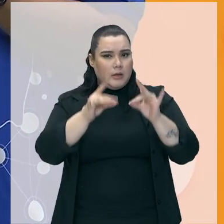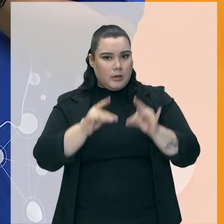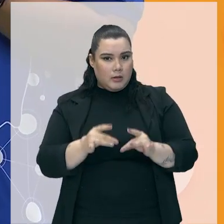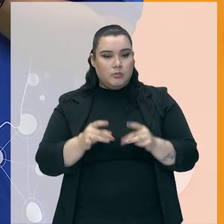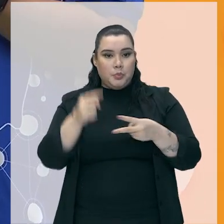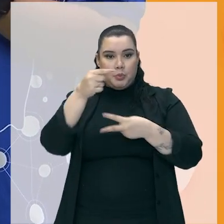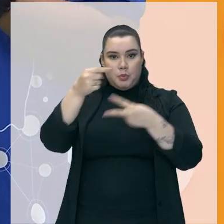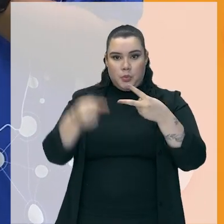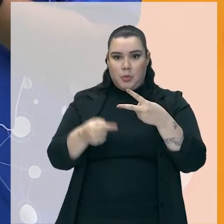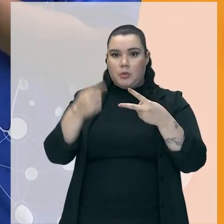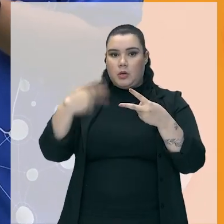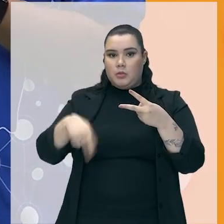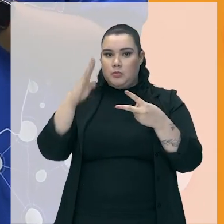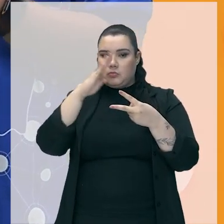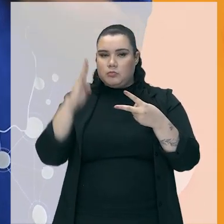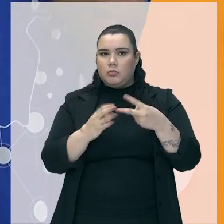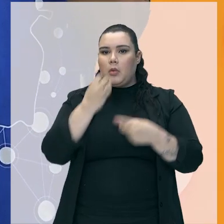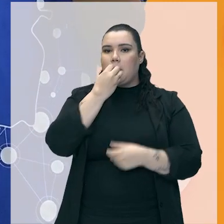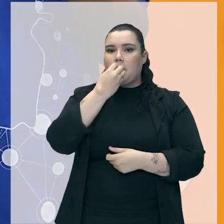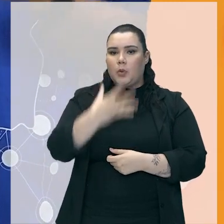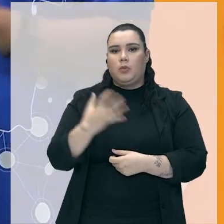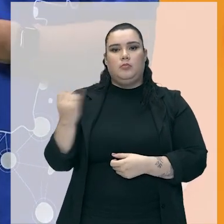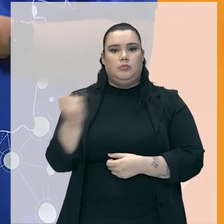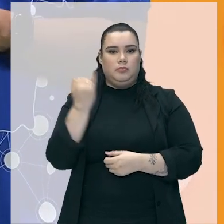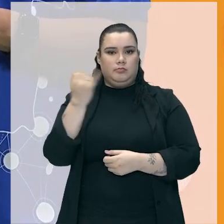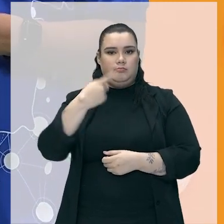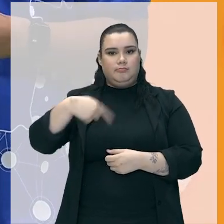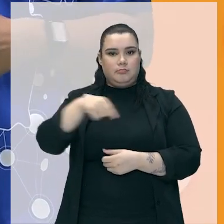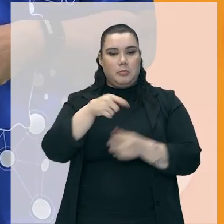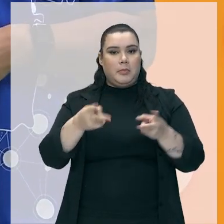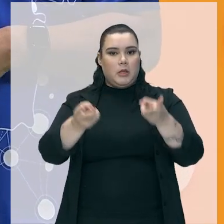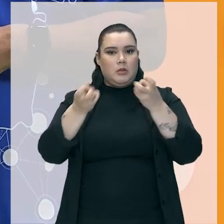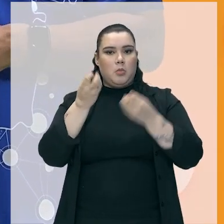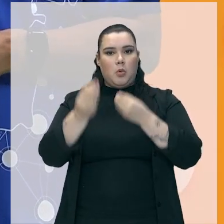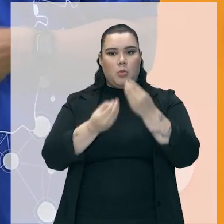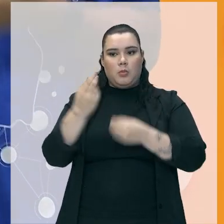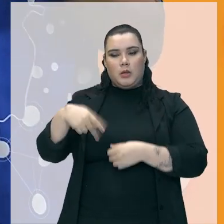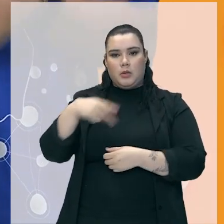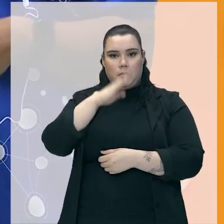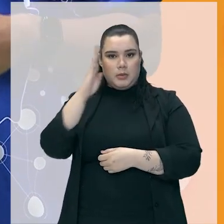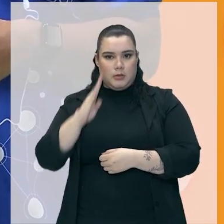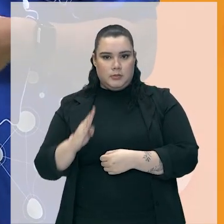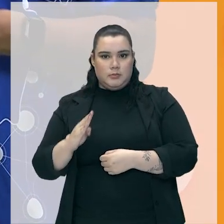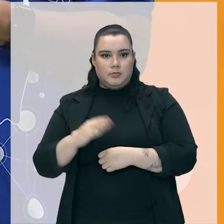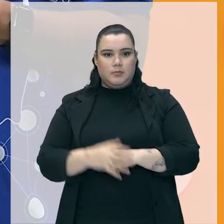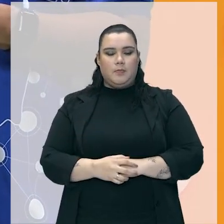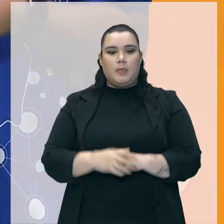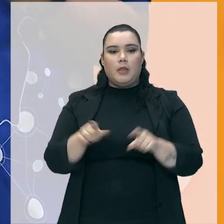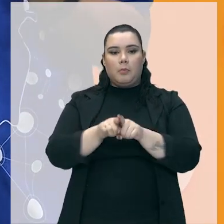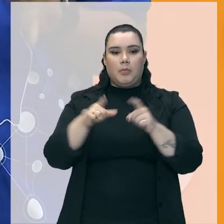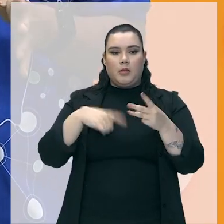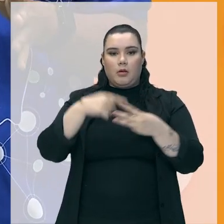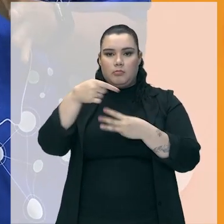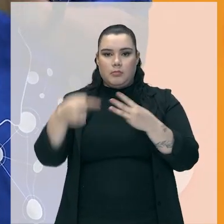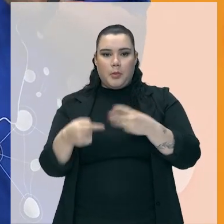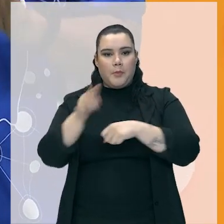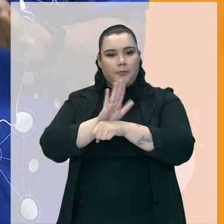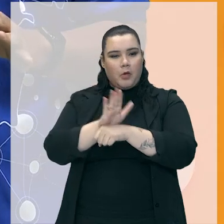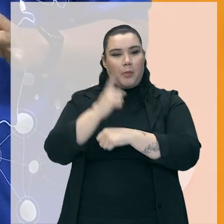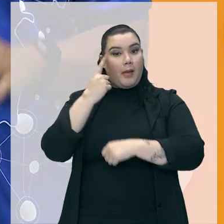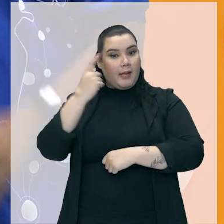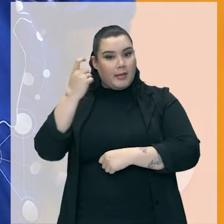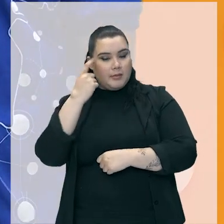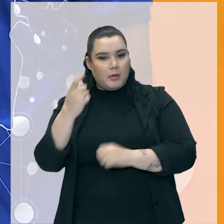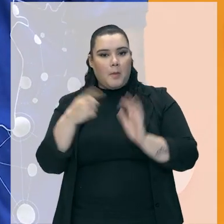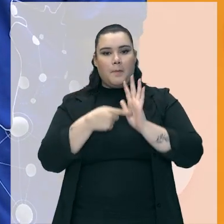Dois documentários brasileiros muito importantes para vocês que querem conhecer aí mais situações. E eu tenho aqui três filmes que são bem interessantes, que